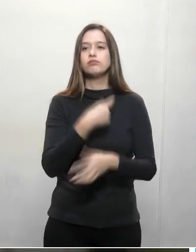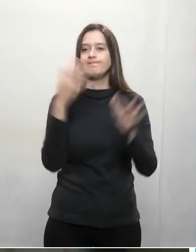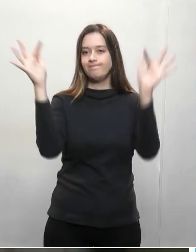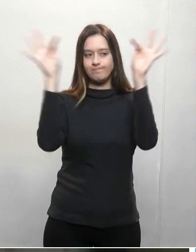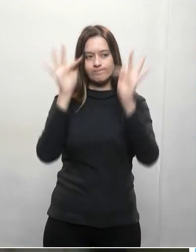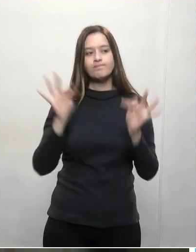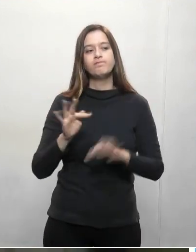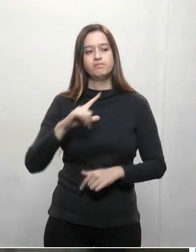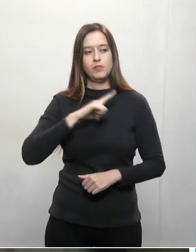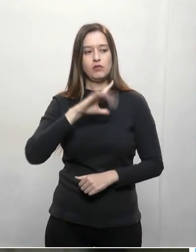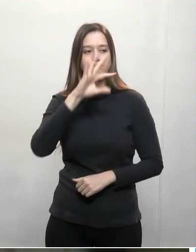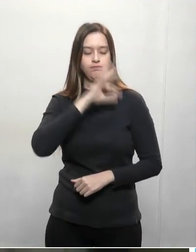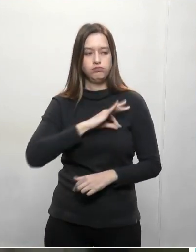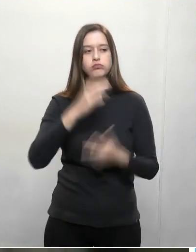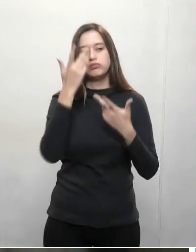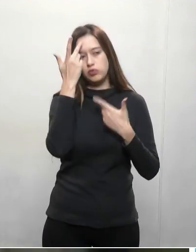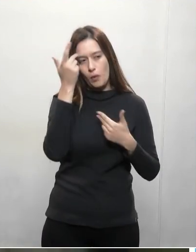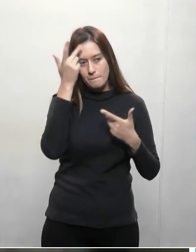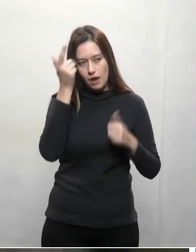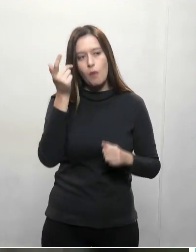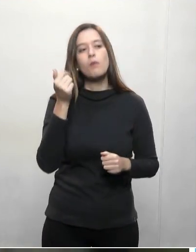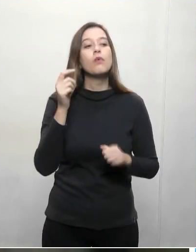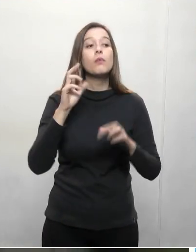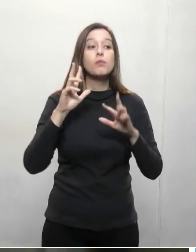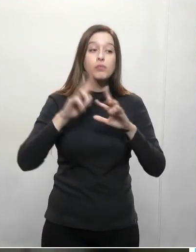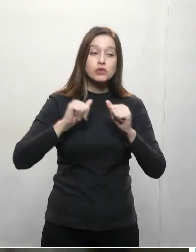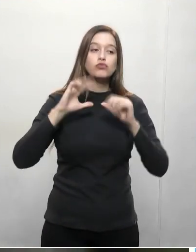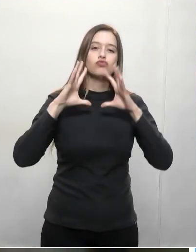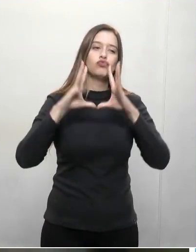dia, dando tranquilidade aos mesmos. Obrigado, secretário.